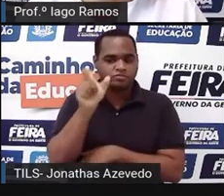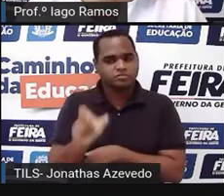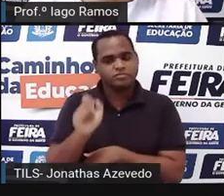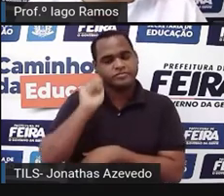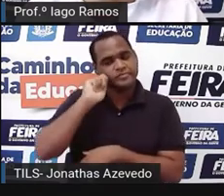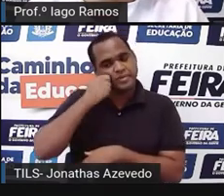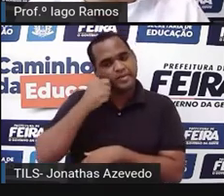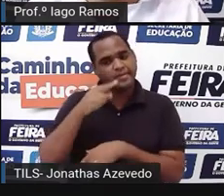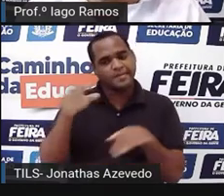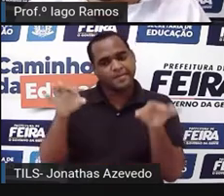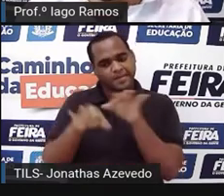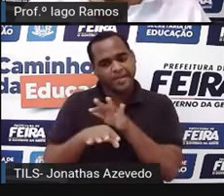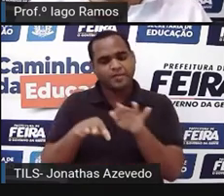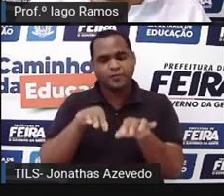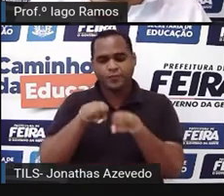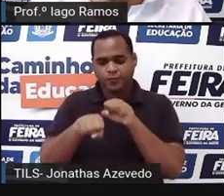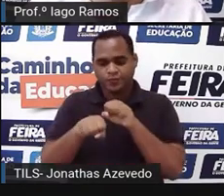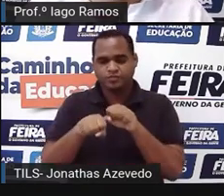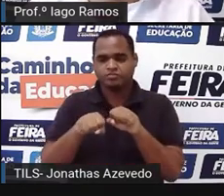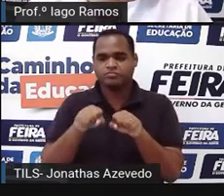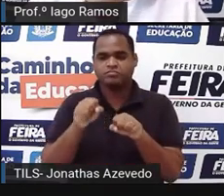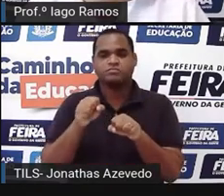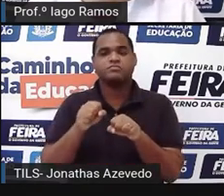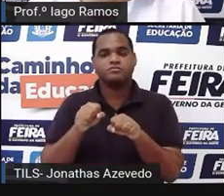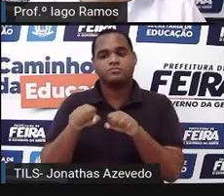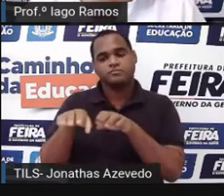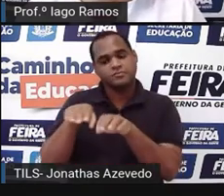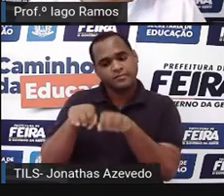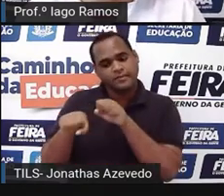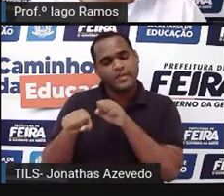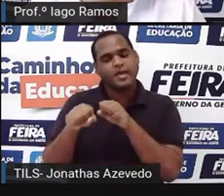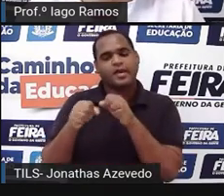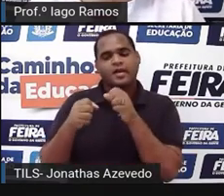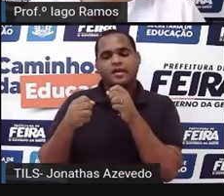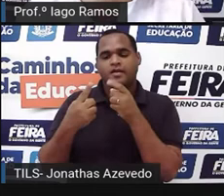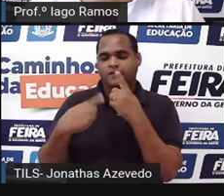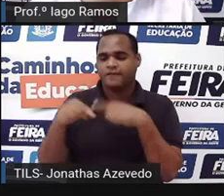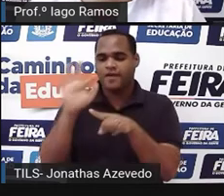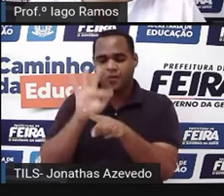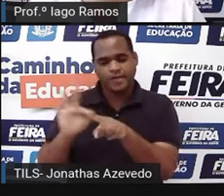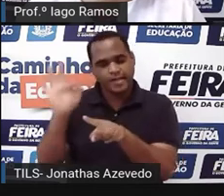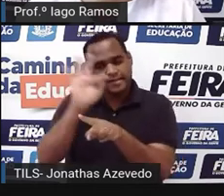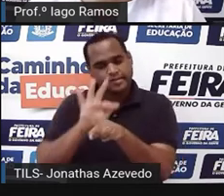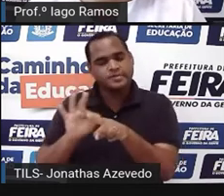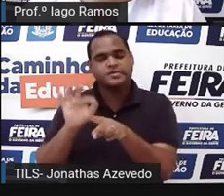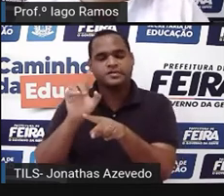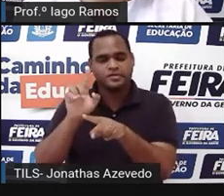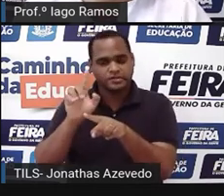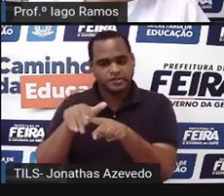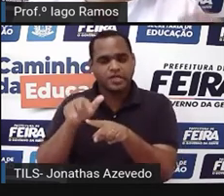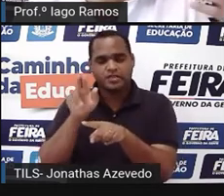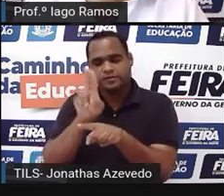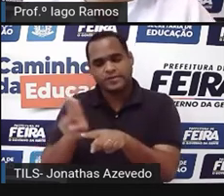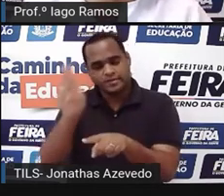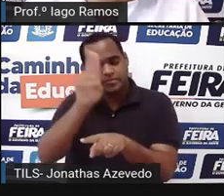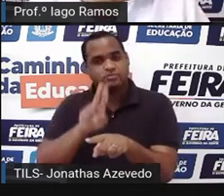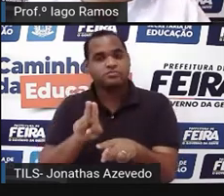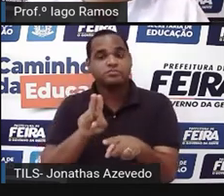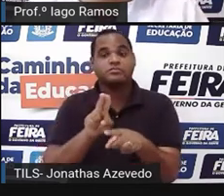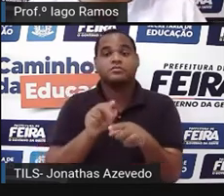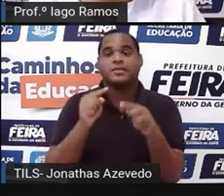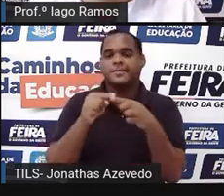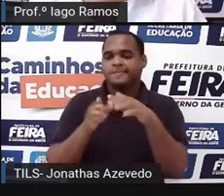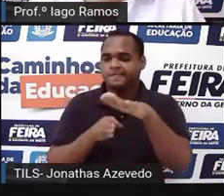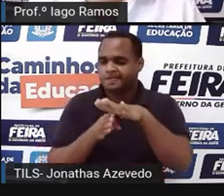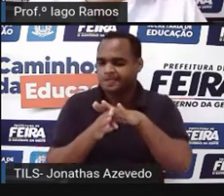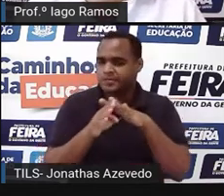a concluir um curso de ensino superior nessa universidade, tá bom? E aí, quando ela entra